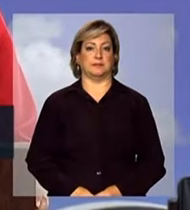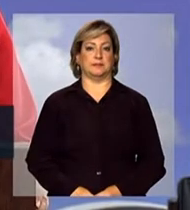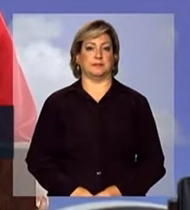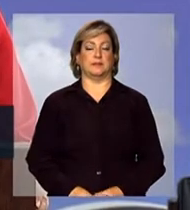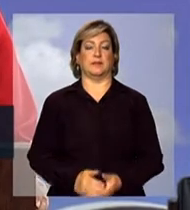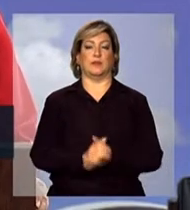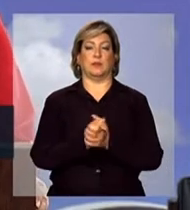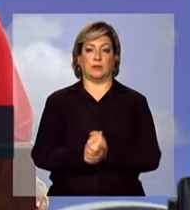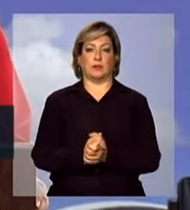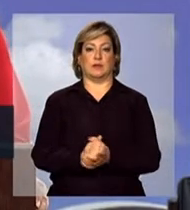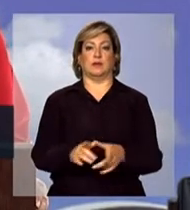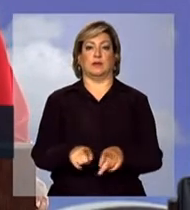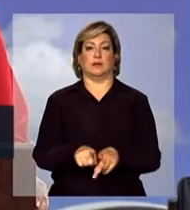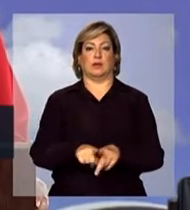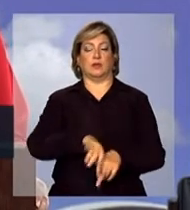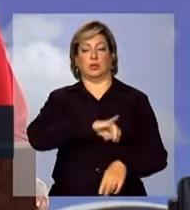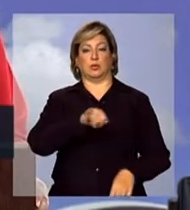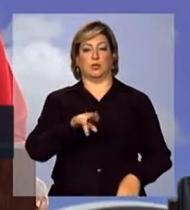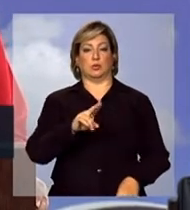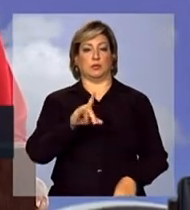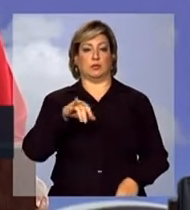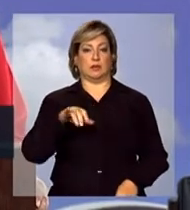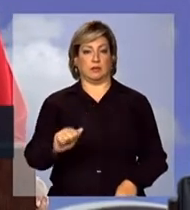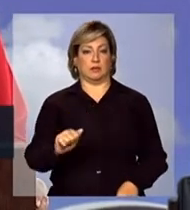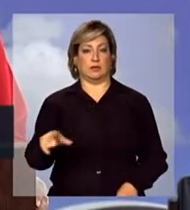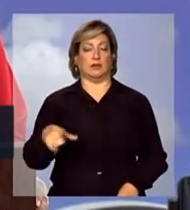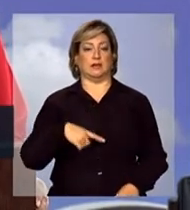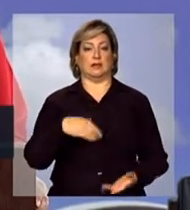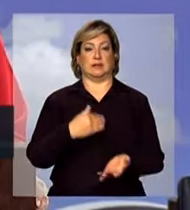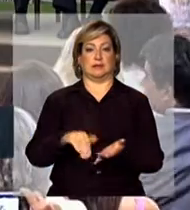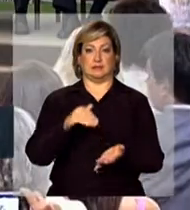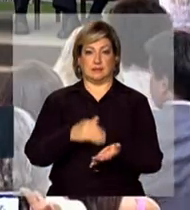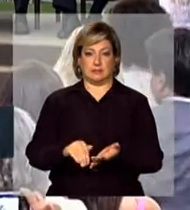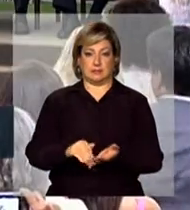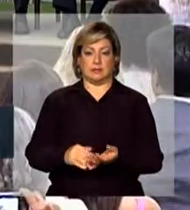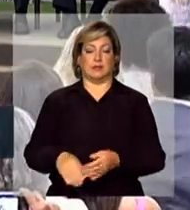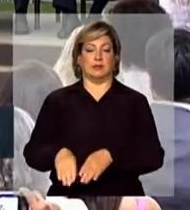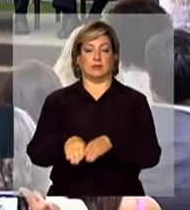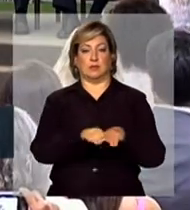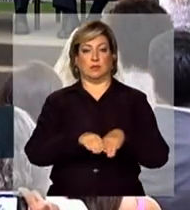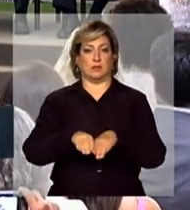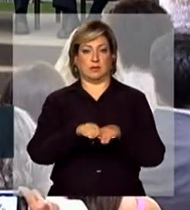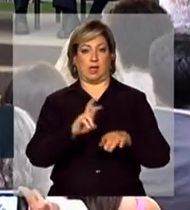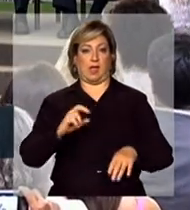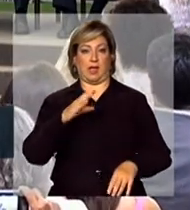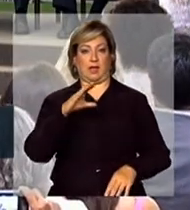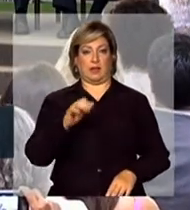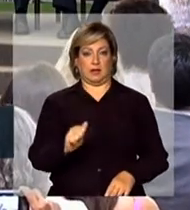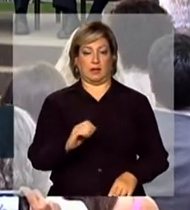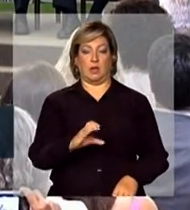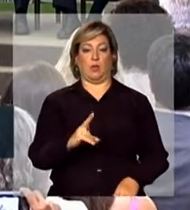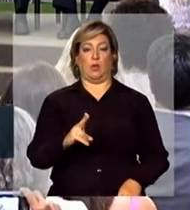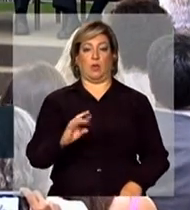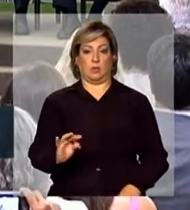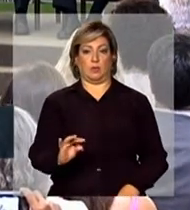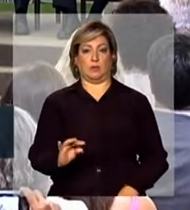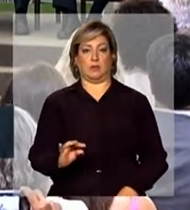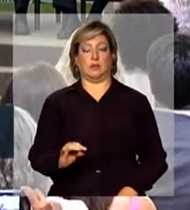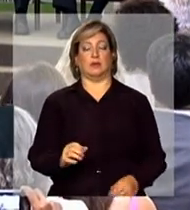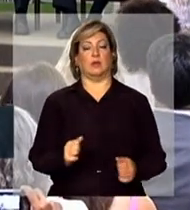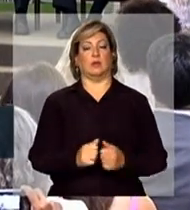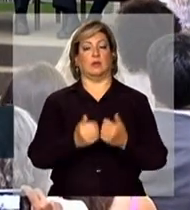Cumprimentar a Júlia Nogueira, secretária de Políticas de Igualdade Racial da CUT, por